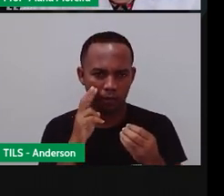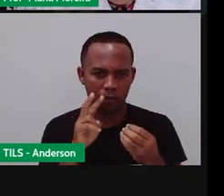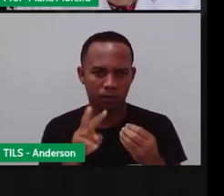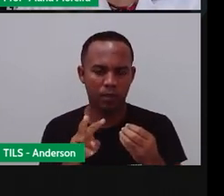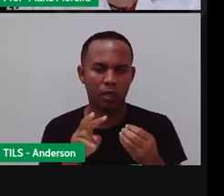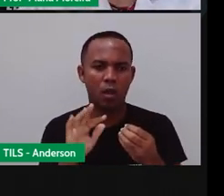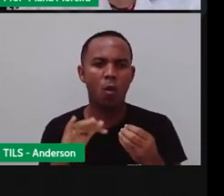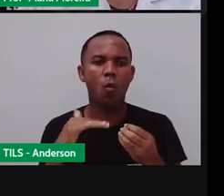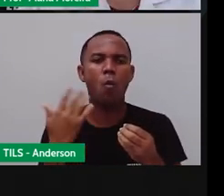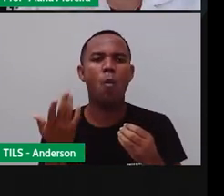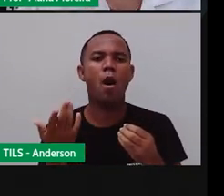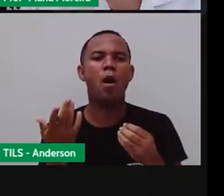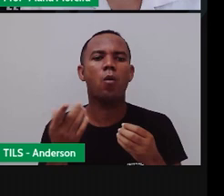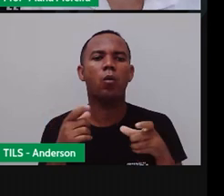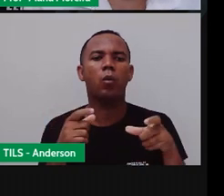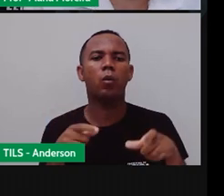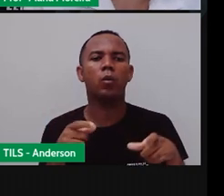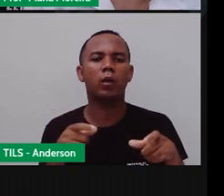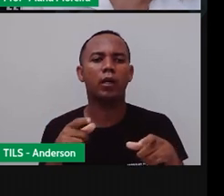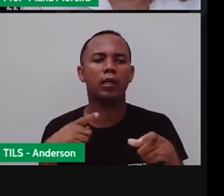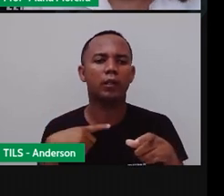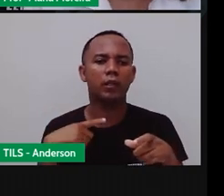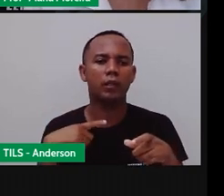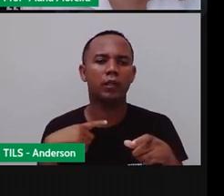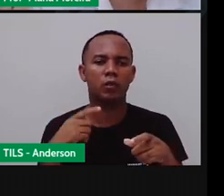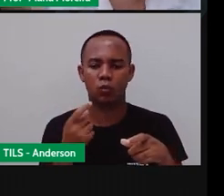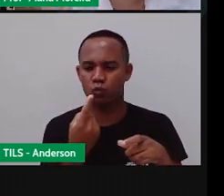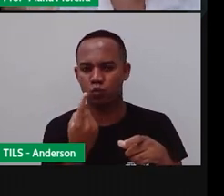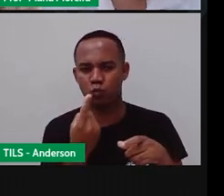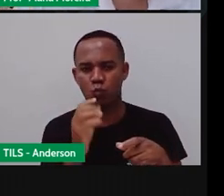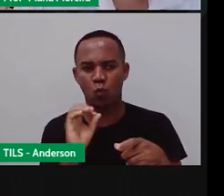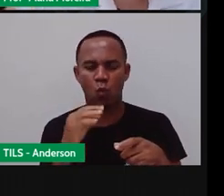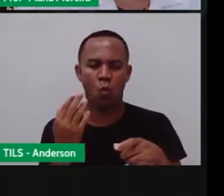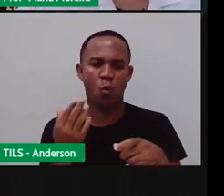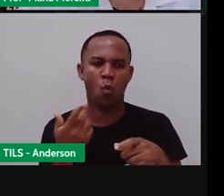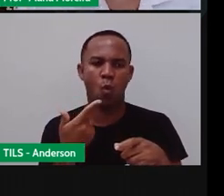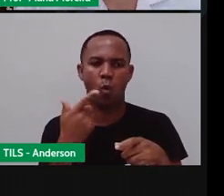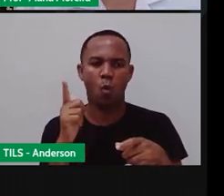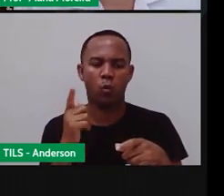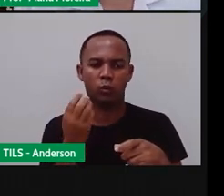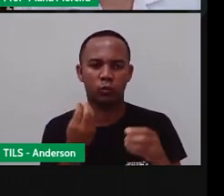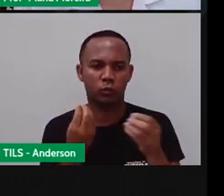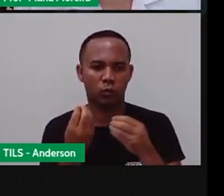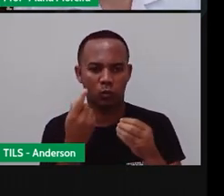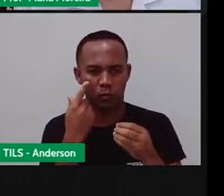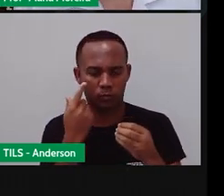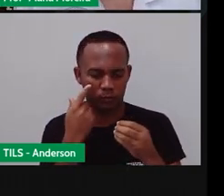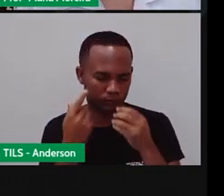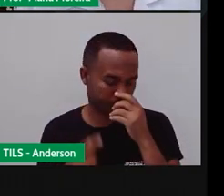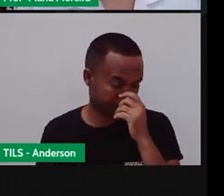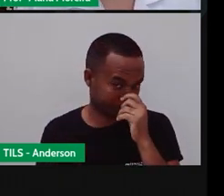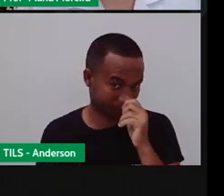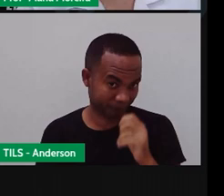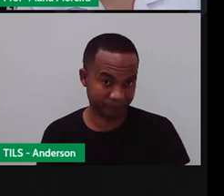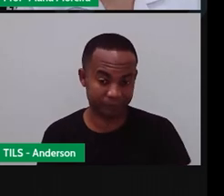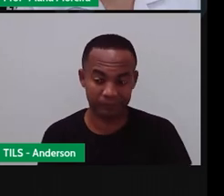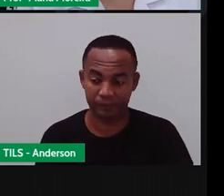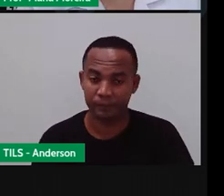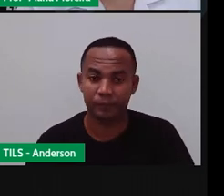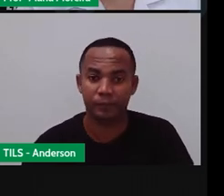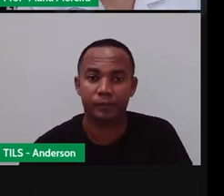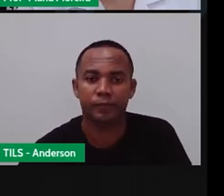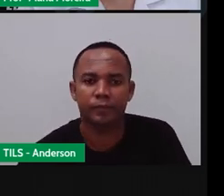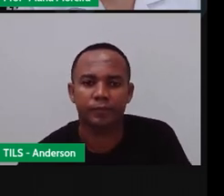qual o espaço que tem que ter entre um e outro. Que aí é a dica da Pró Maria para vocês. Tá bom? Então vamos aqui.